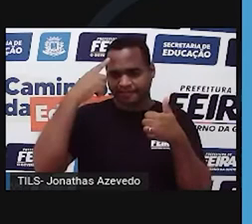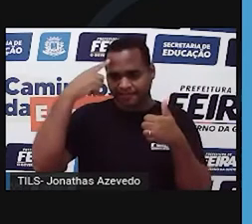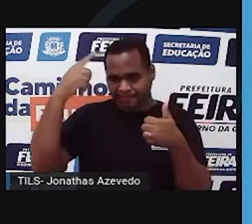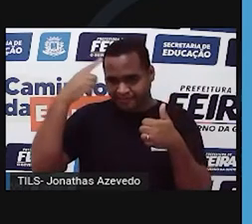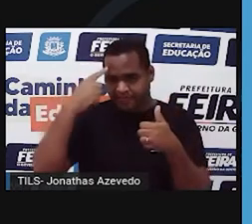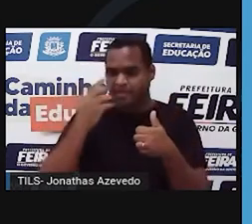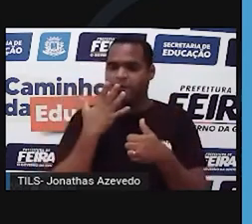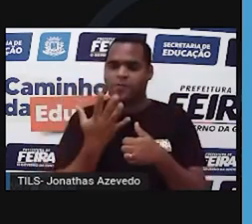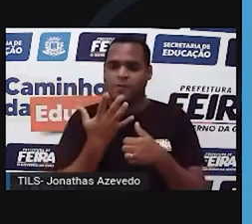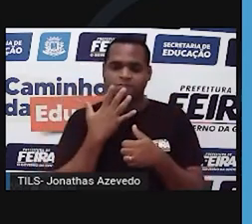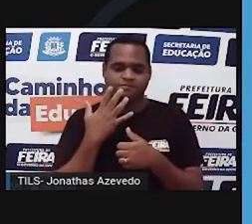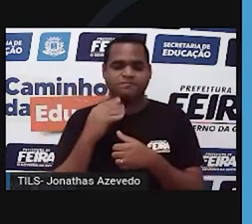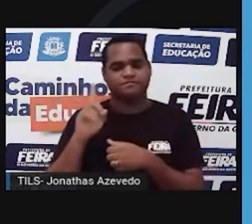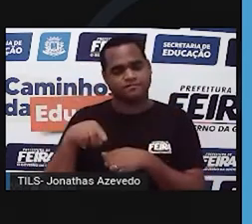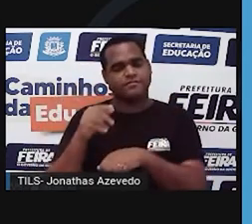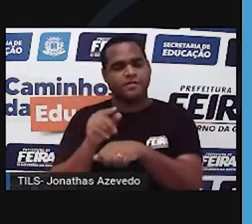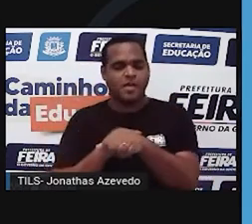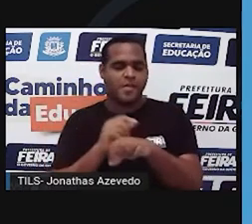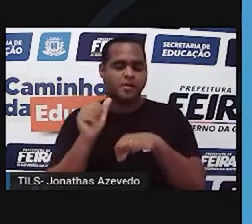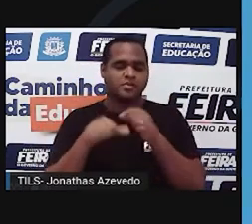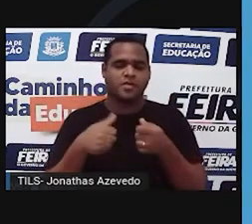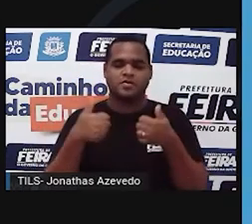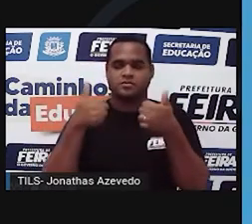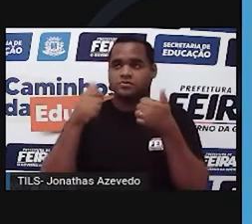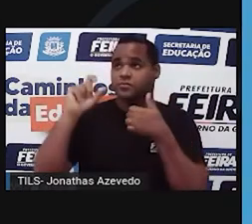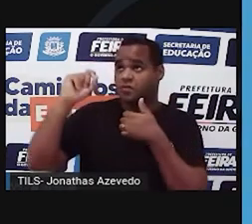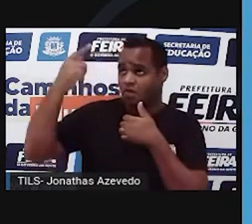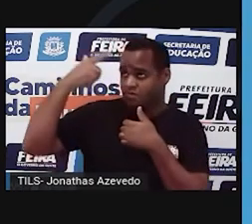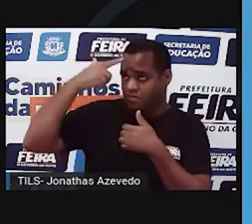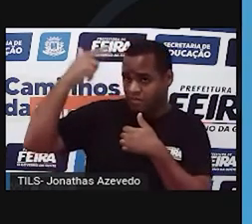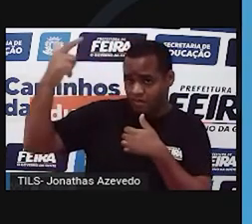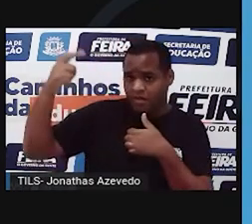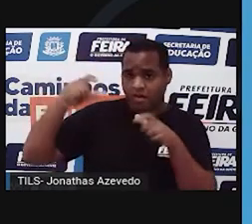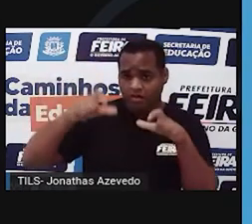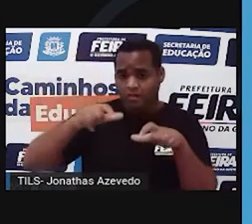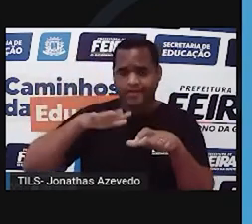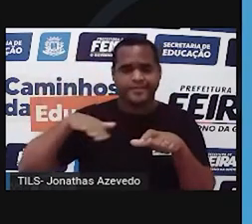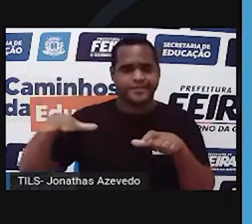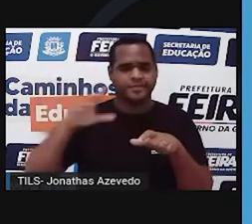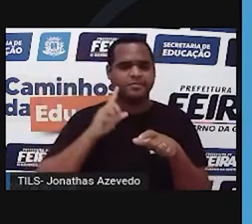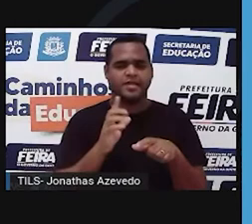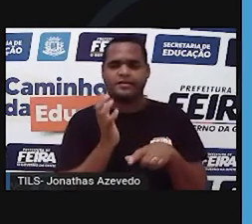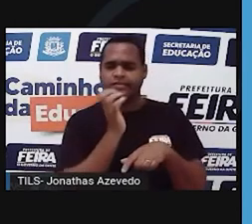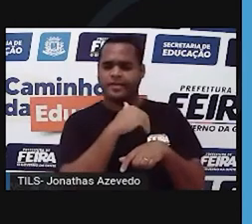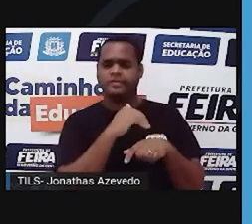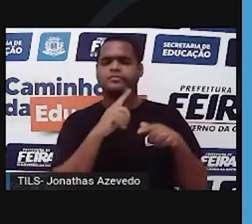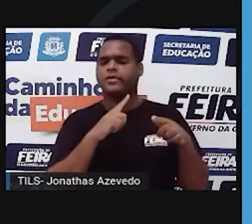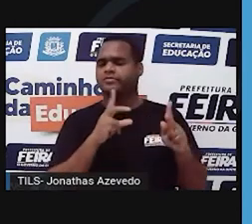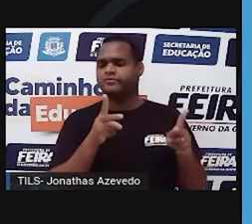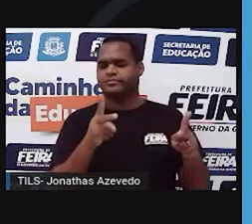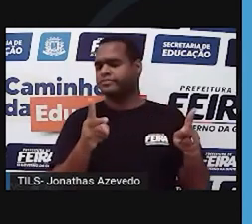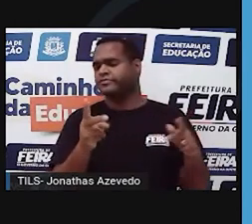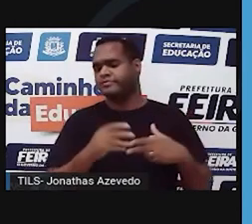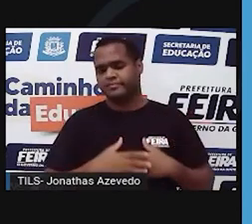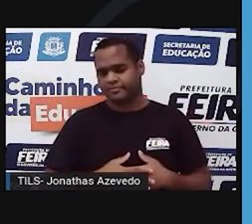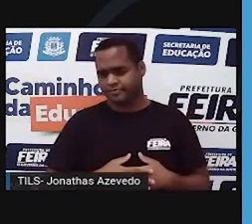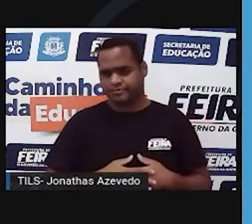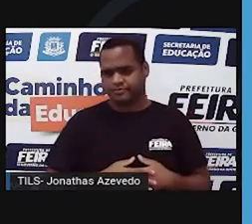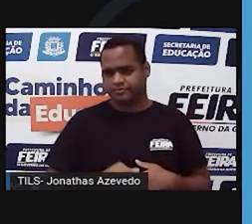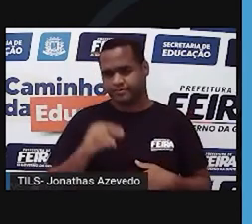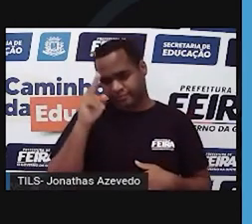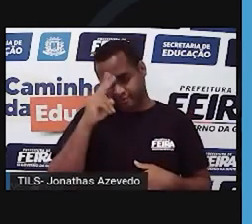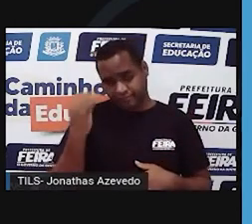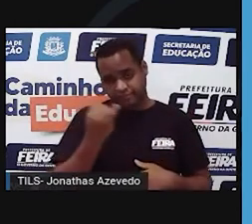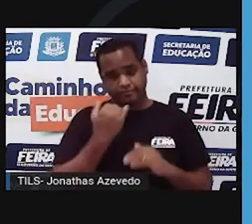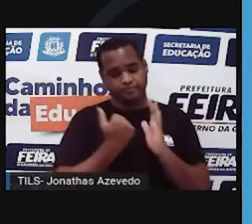gente está alterando o fenótipo por causa do sol, que é o ambiente, mas o nosso genótipo continua sendo o mesmo. E só lembrando mais uma vez que nem